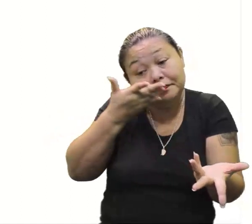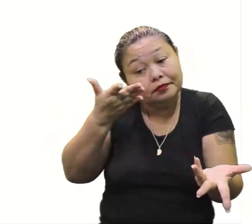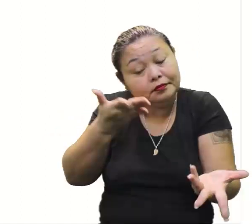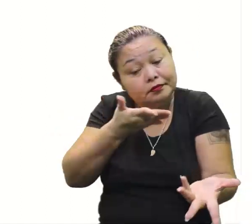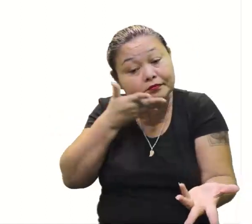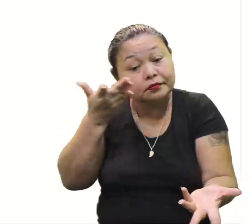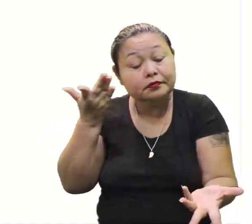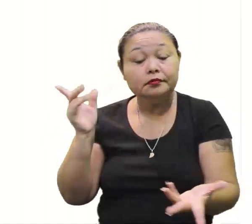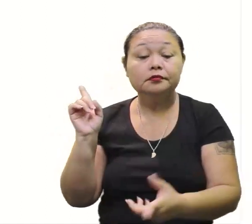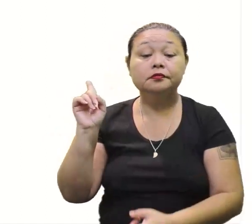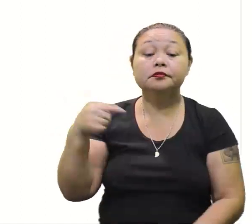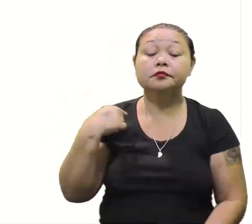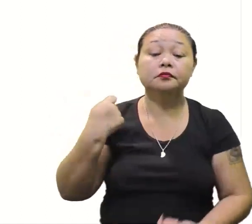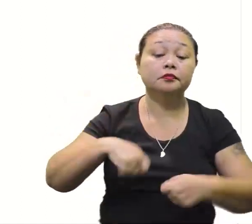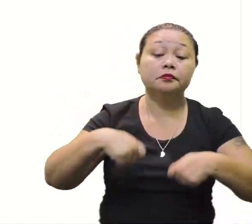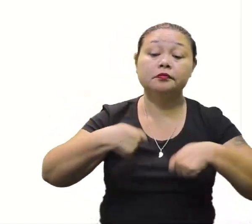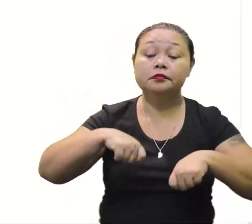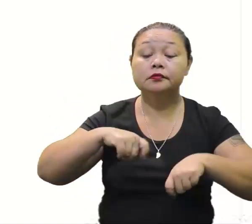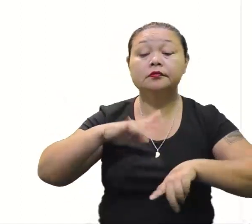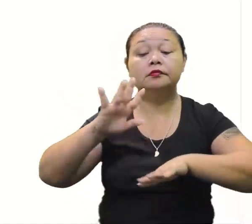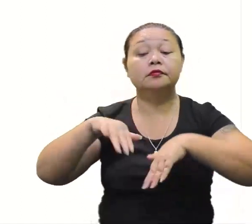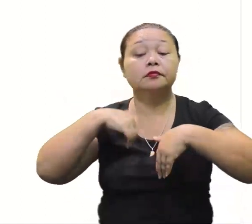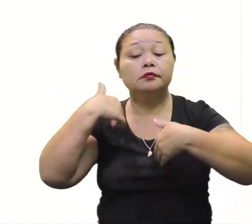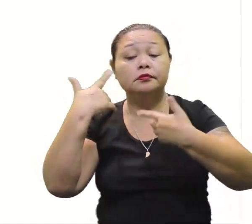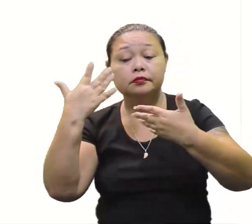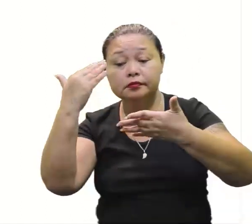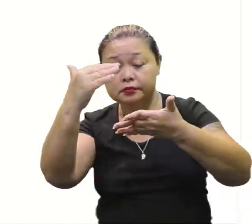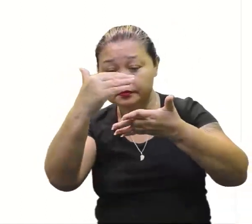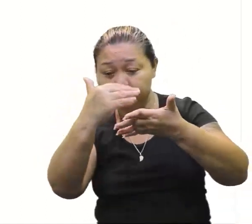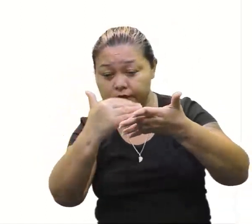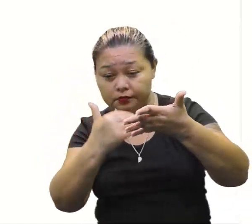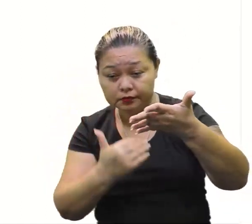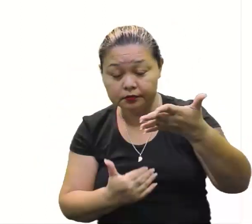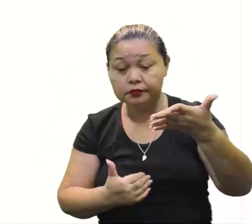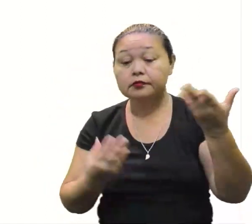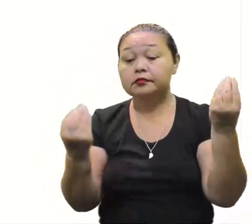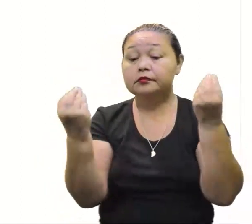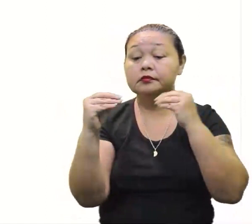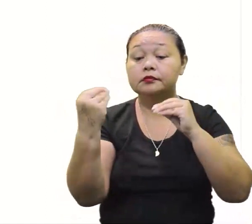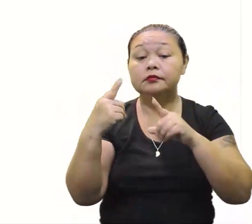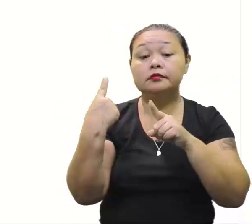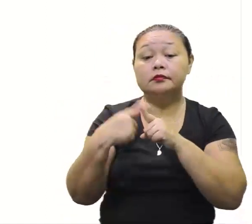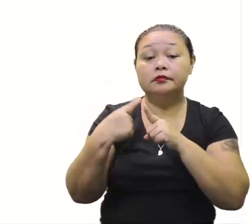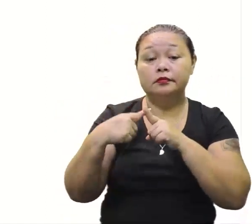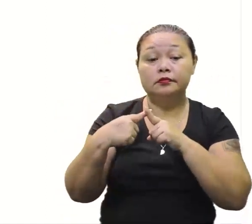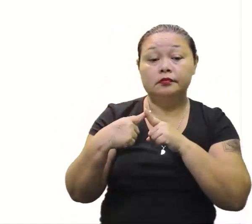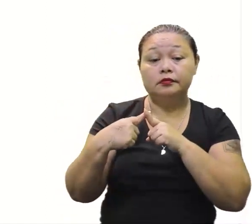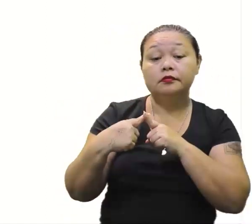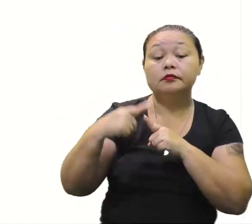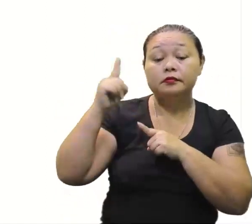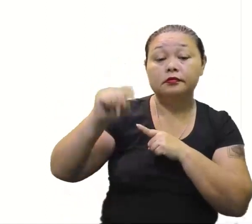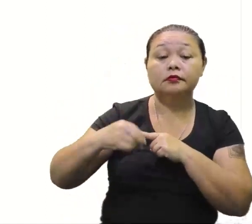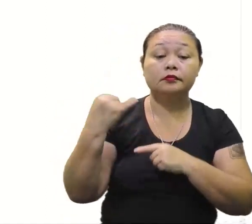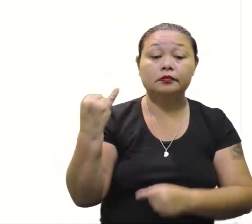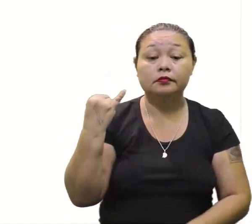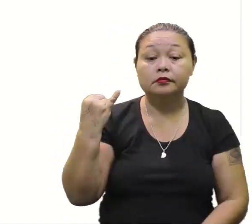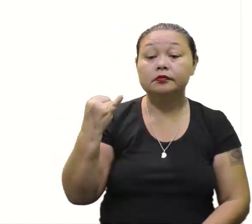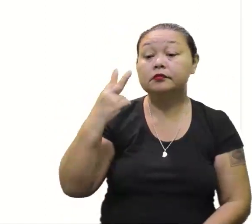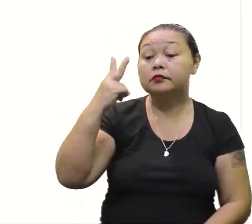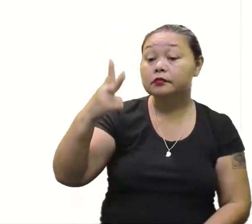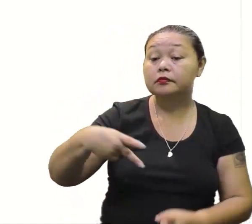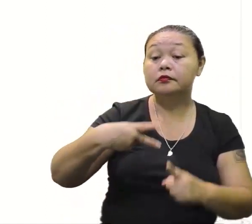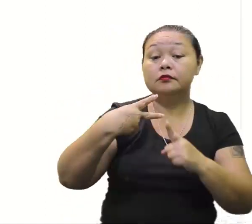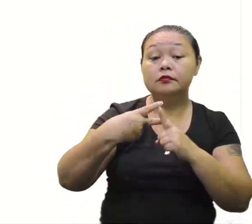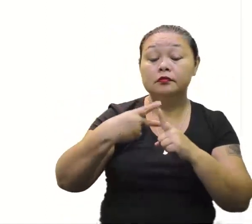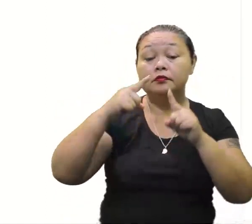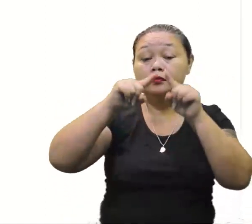Já veio montada. Vocês não precisaram ter o trabalho de fazer toda uma interpretação para montar. Até porque tinha esse detalhe bem importante aqui, né? Duas